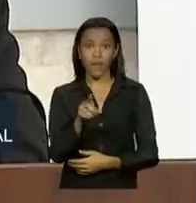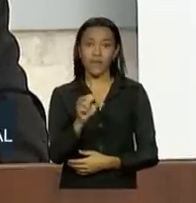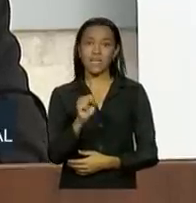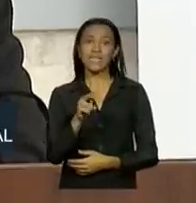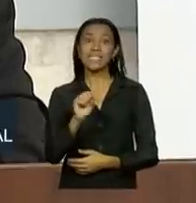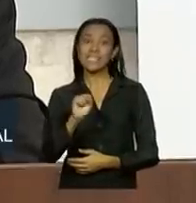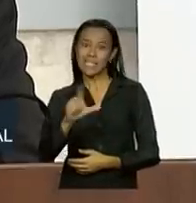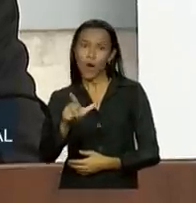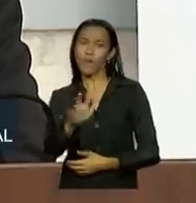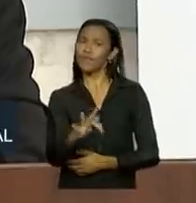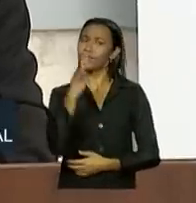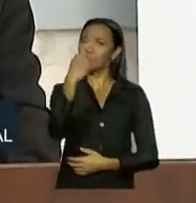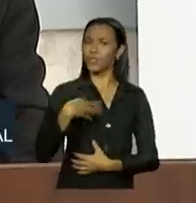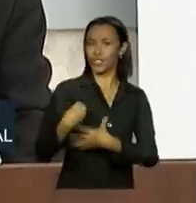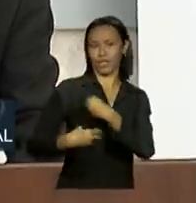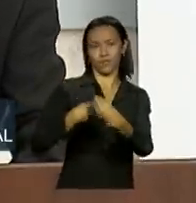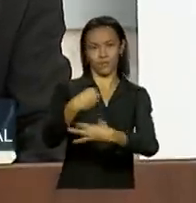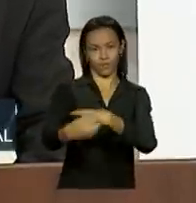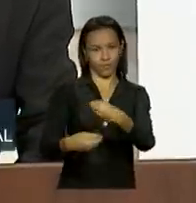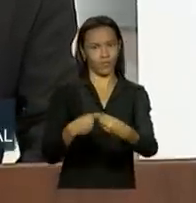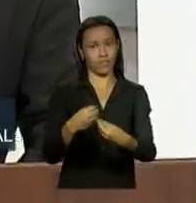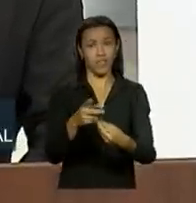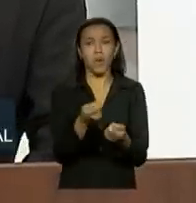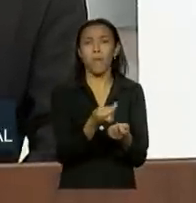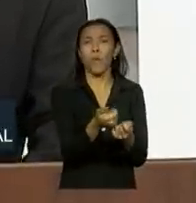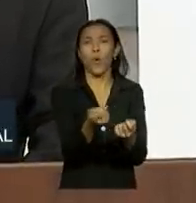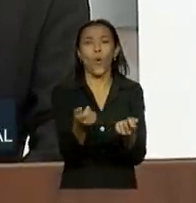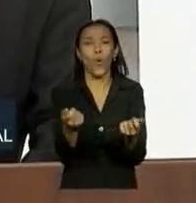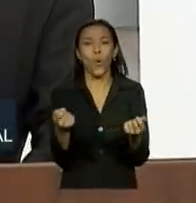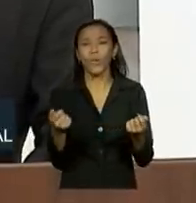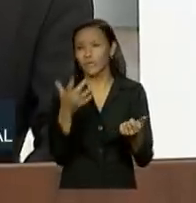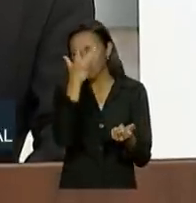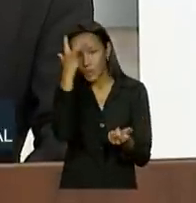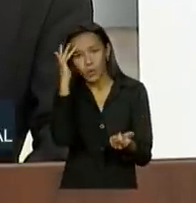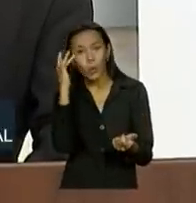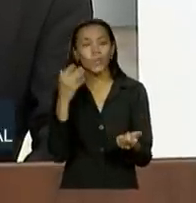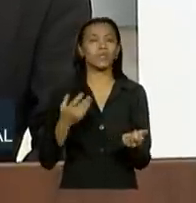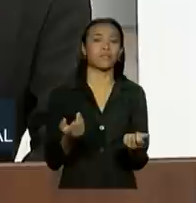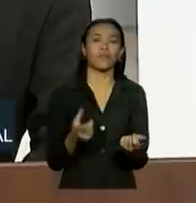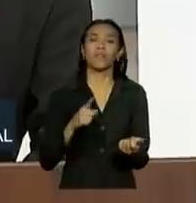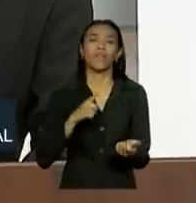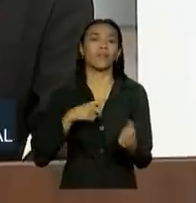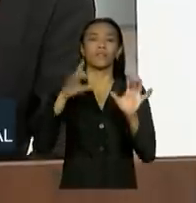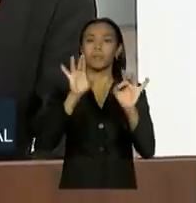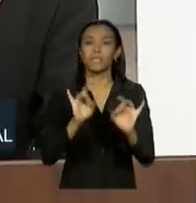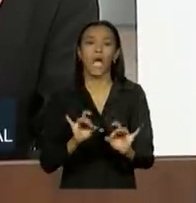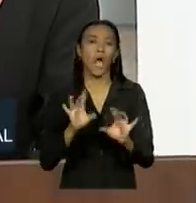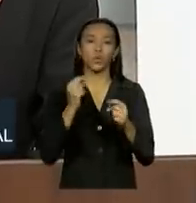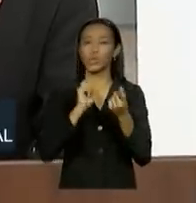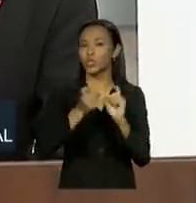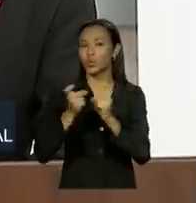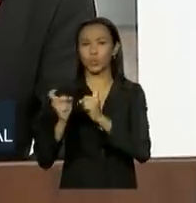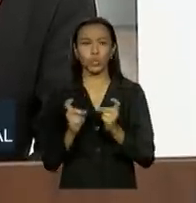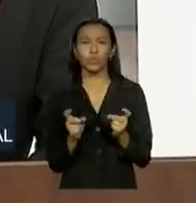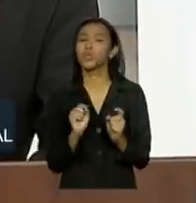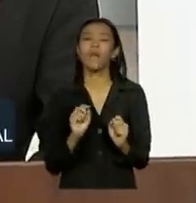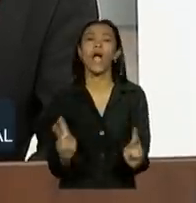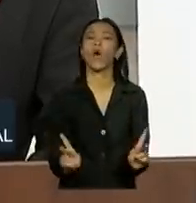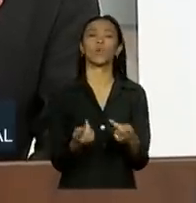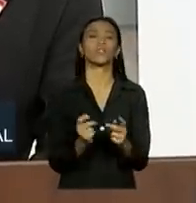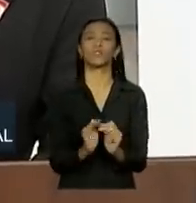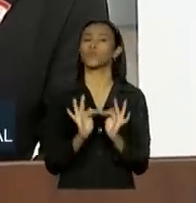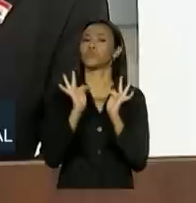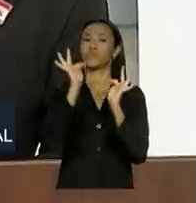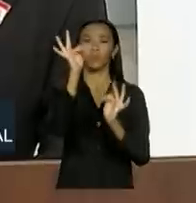futuras gerações e nós não queremos meia dúzia de iluminados, seja onde for, discutindo o que vai acontecer com o Brasil nos